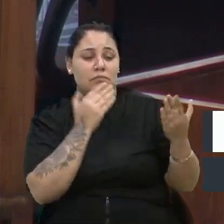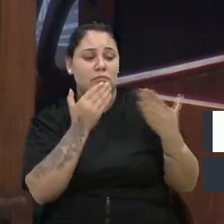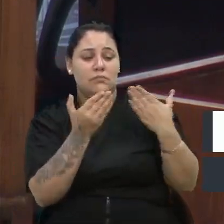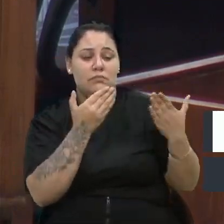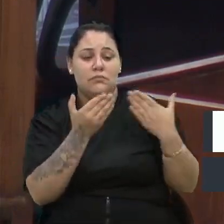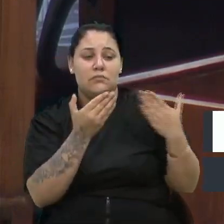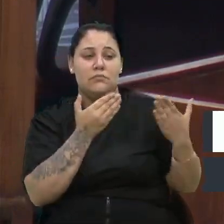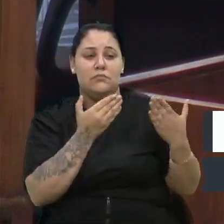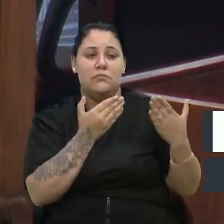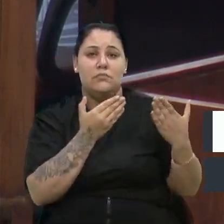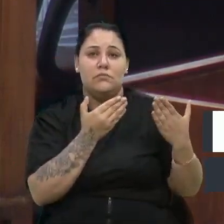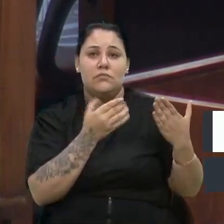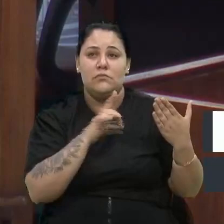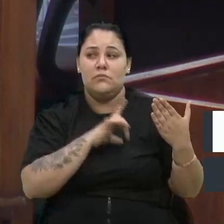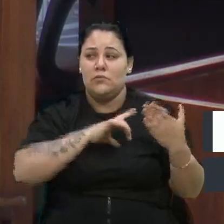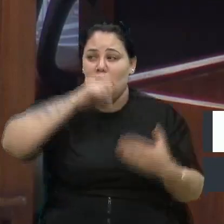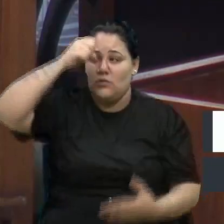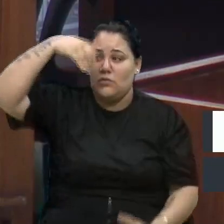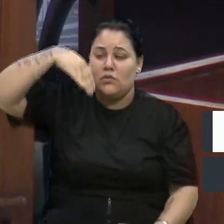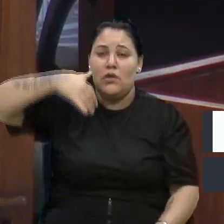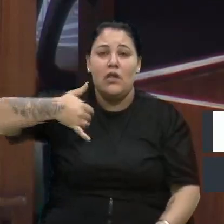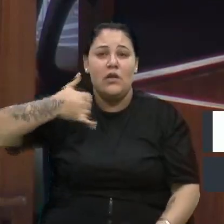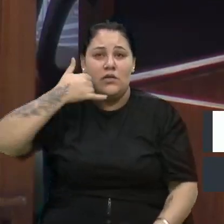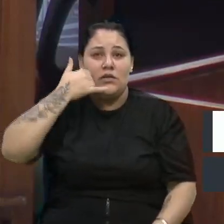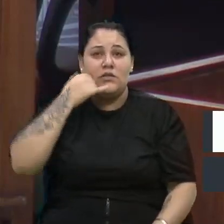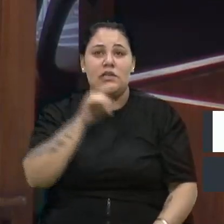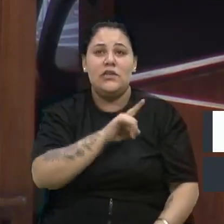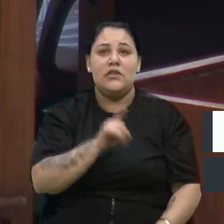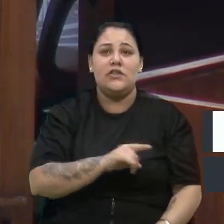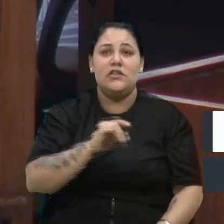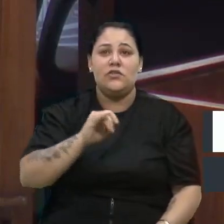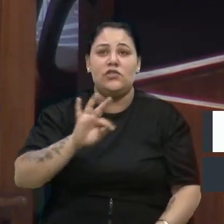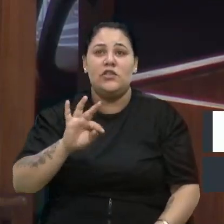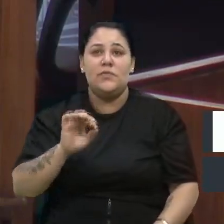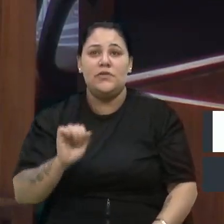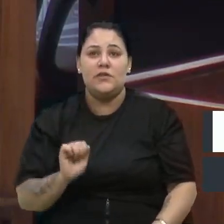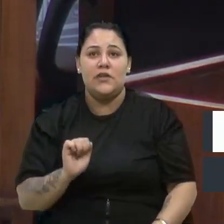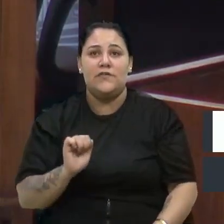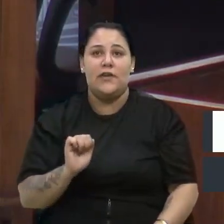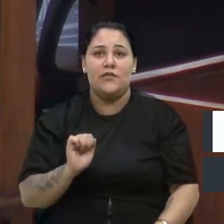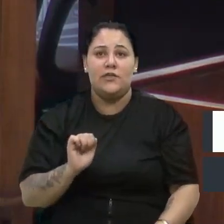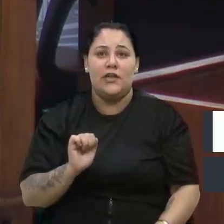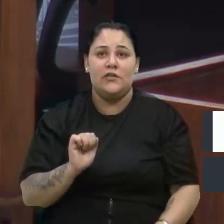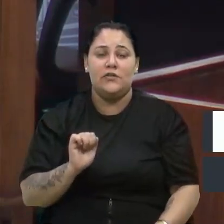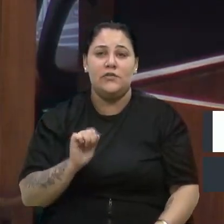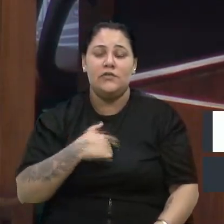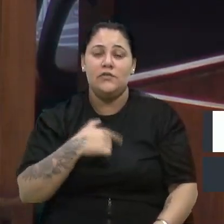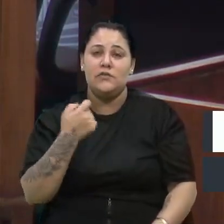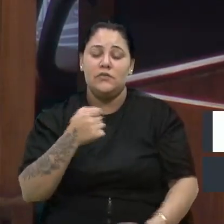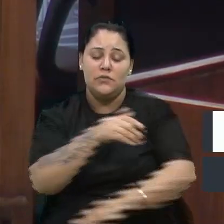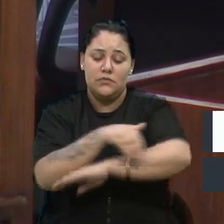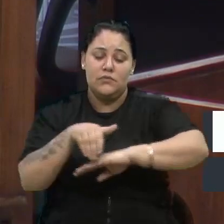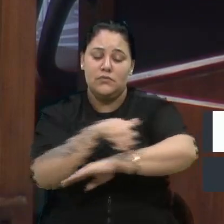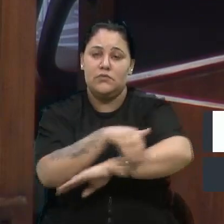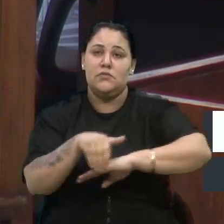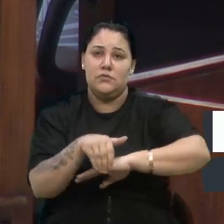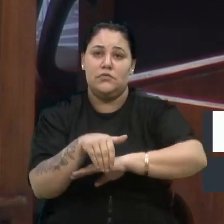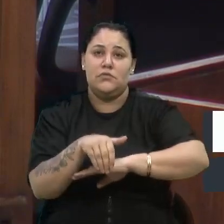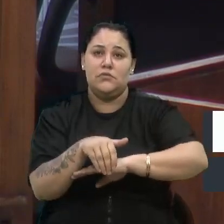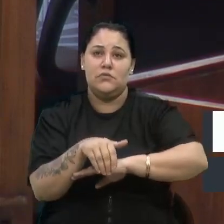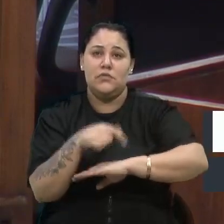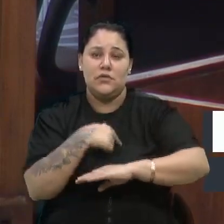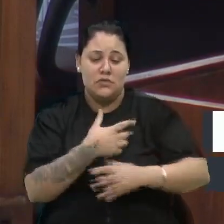iluminação deu uma ligadinha para a Zita, lá do Vila IP, que ela vai dizer rua por rua. É